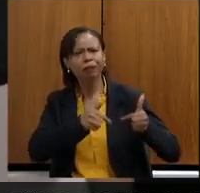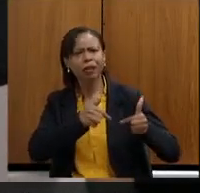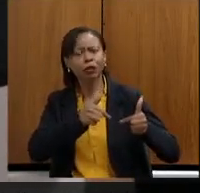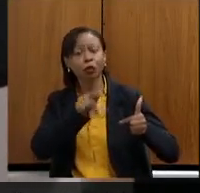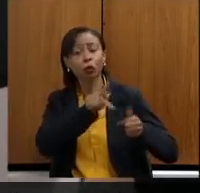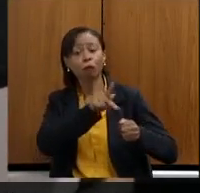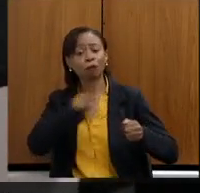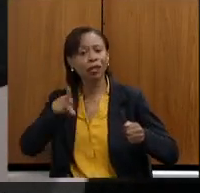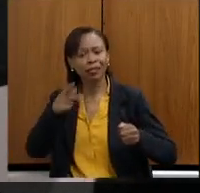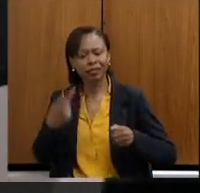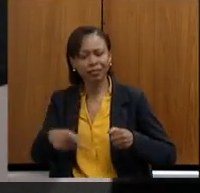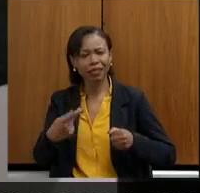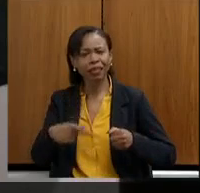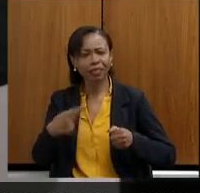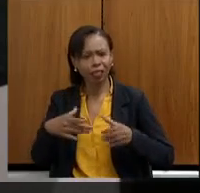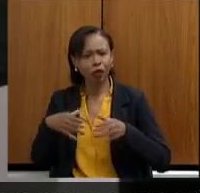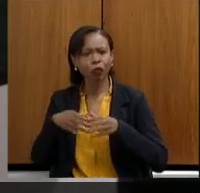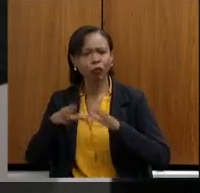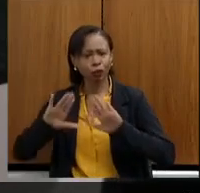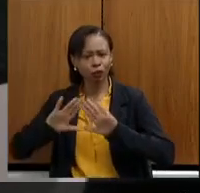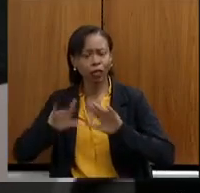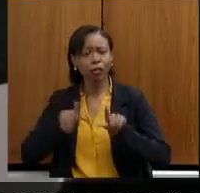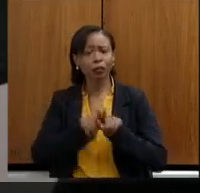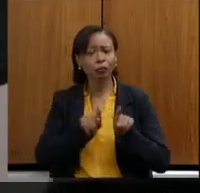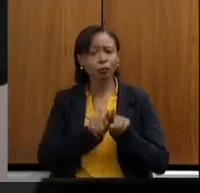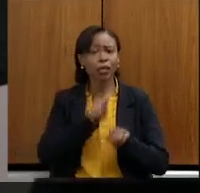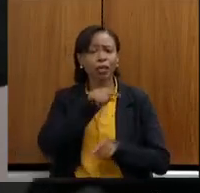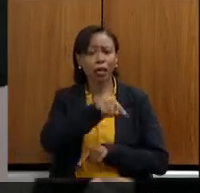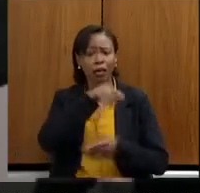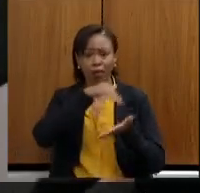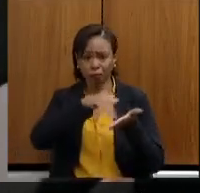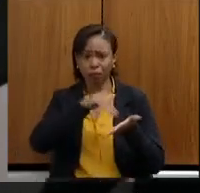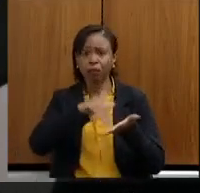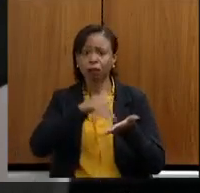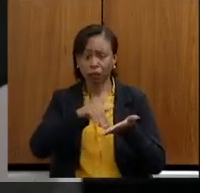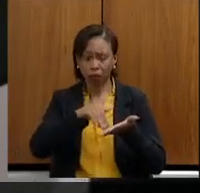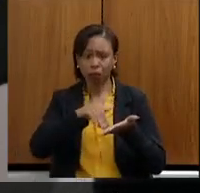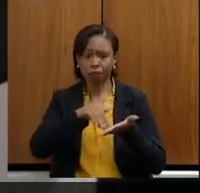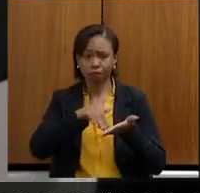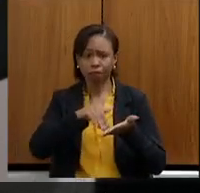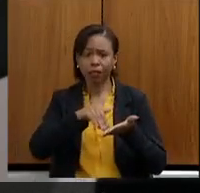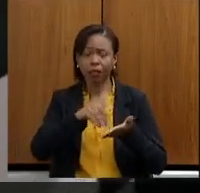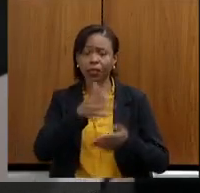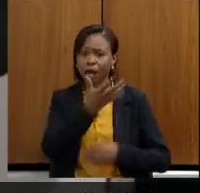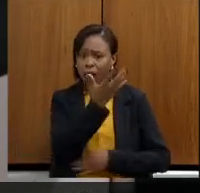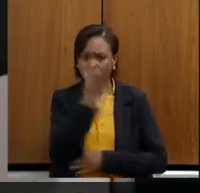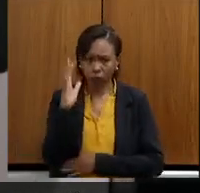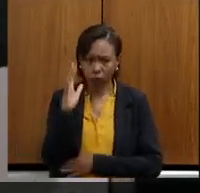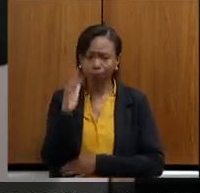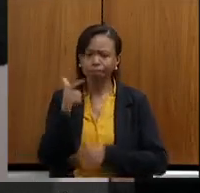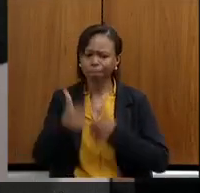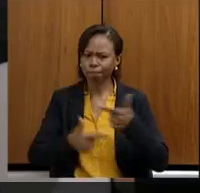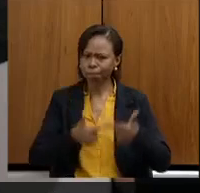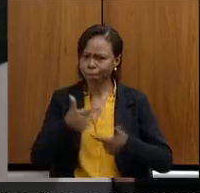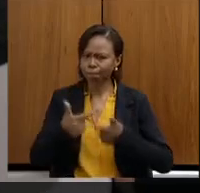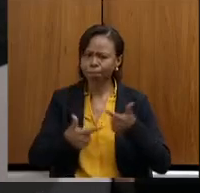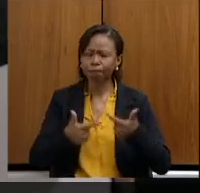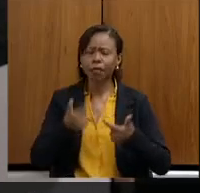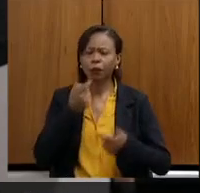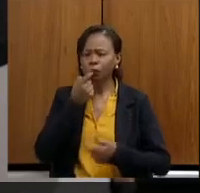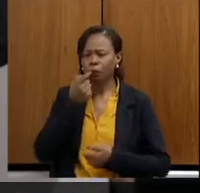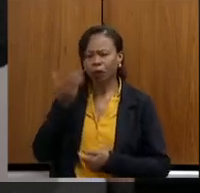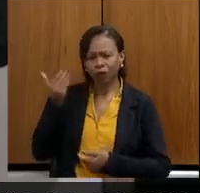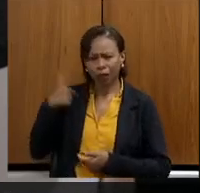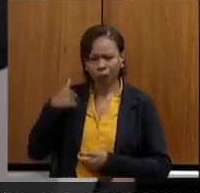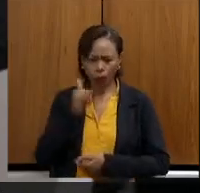da secretária da pasta, secretária Marília, com relação à situação de vocês. Recentemente, falei com Marília, que estava